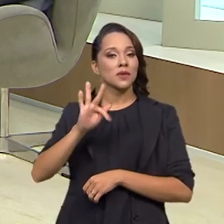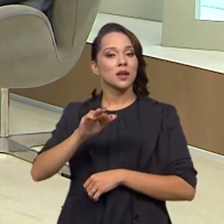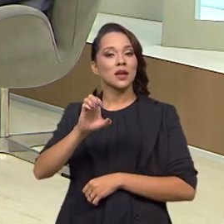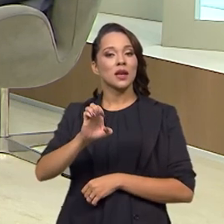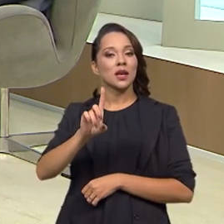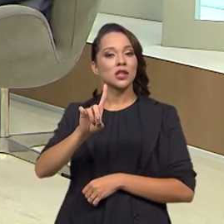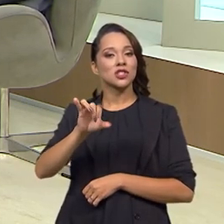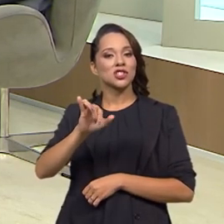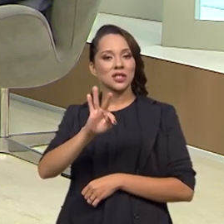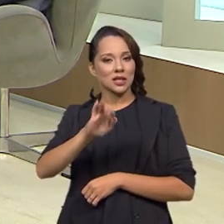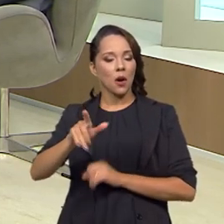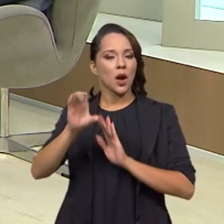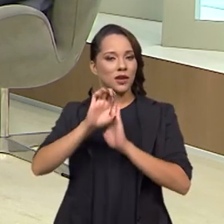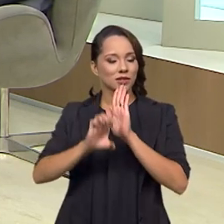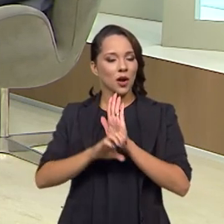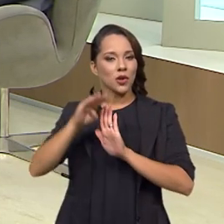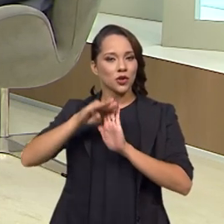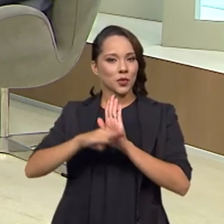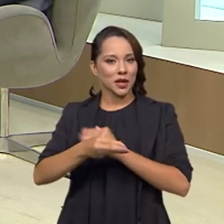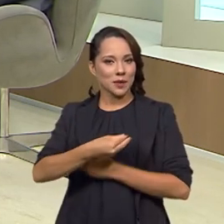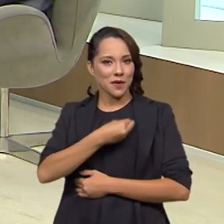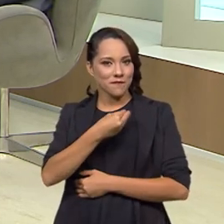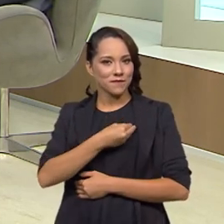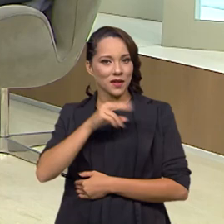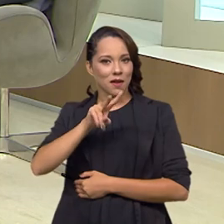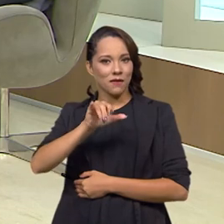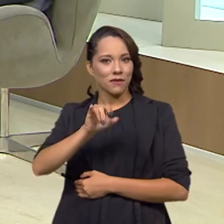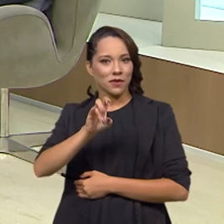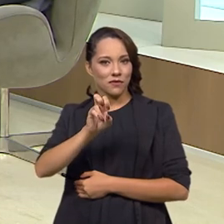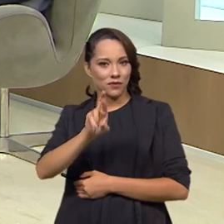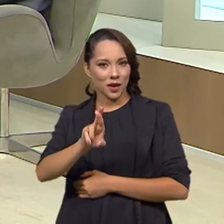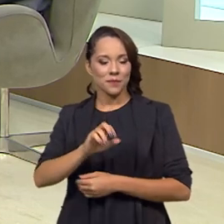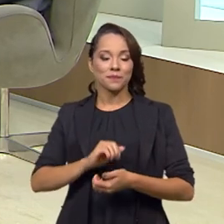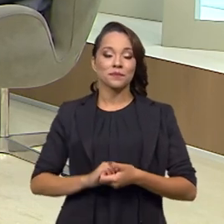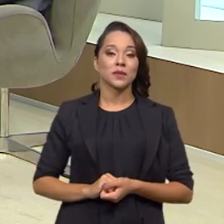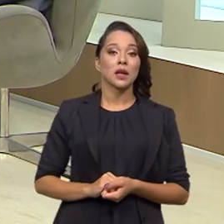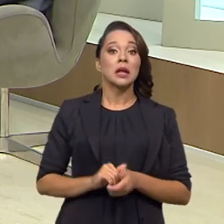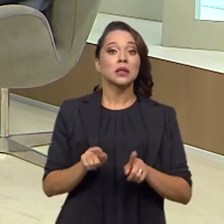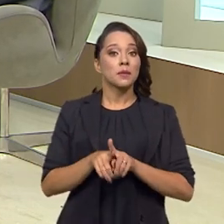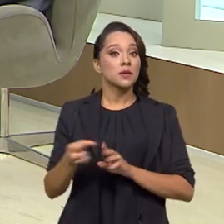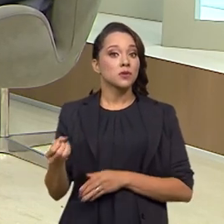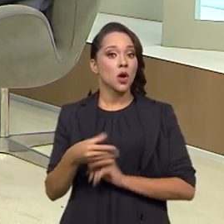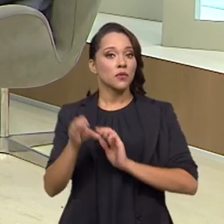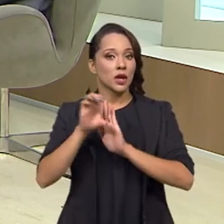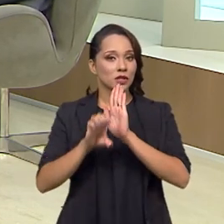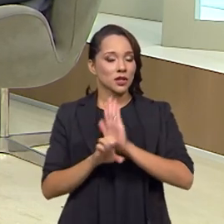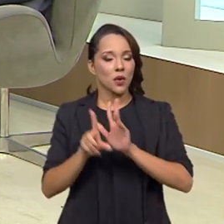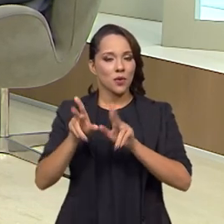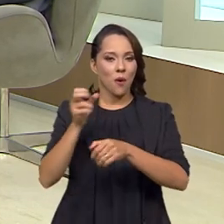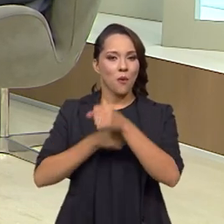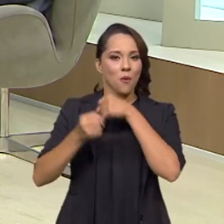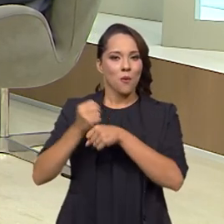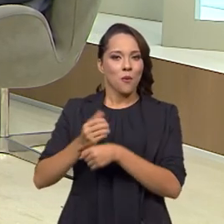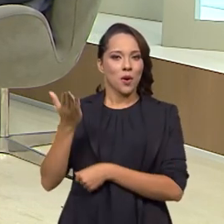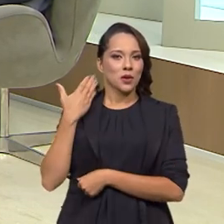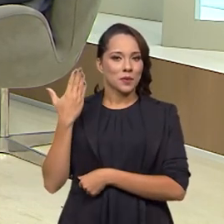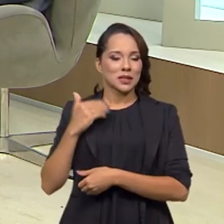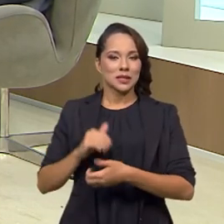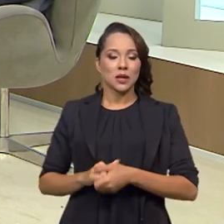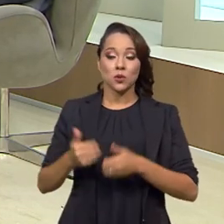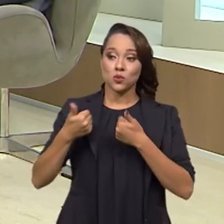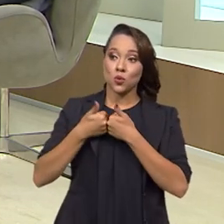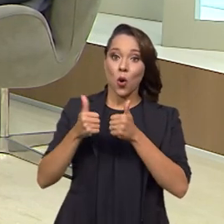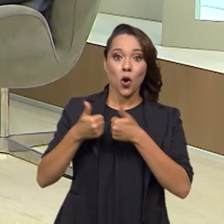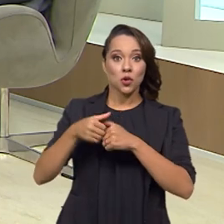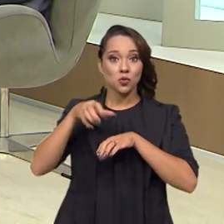do programa Viver. Vamos lançar também novos editais, como foi o ano passado, do ônibus de turismo